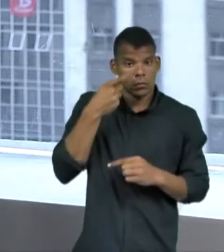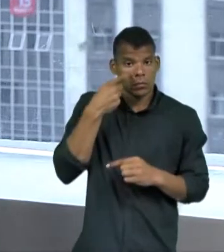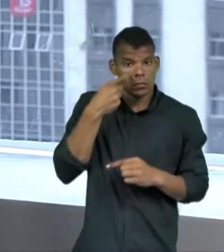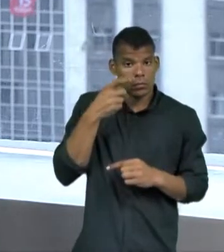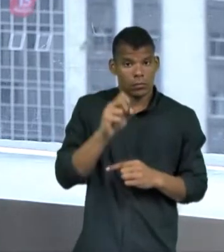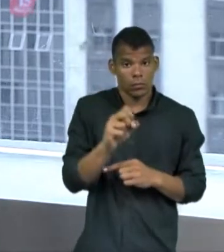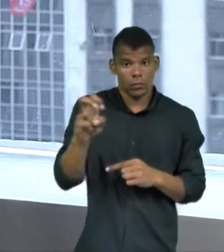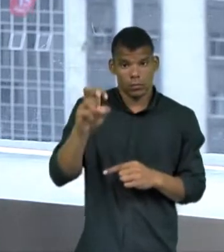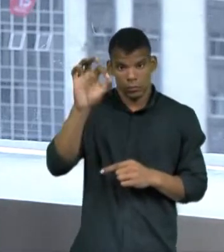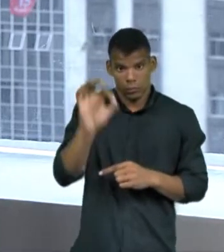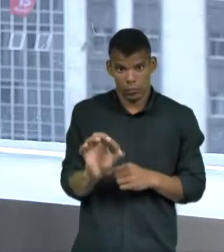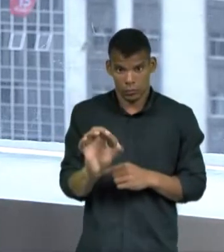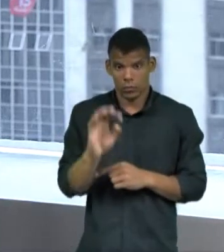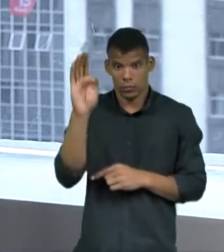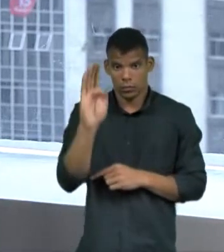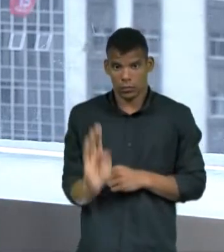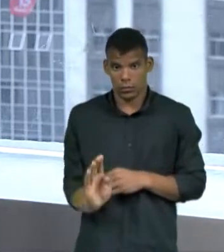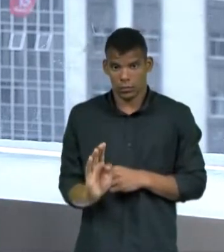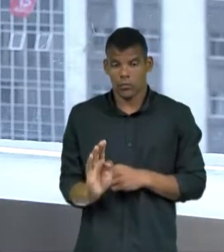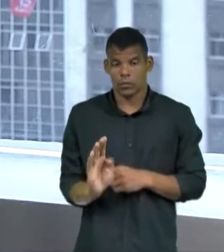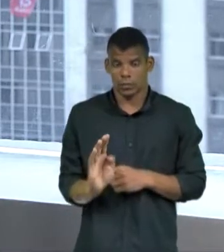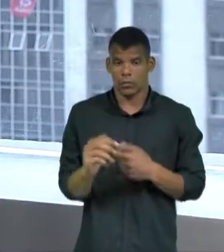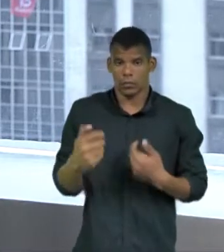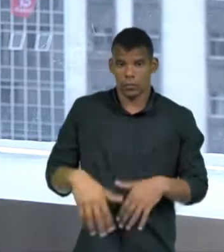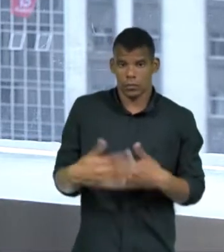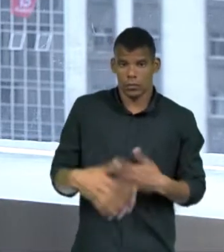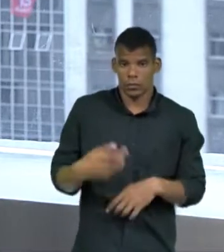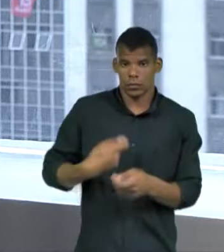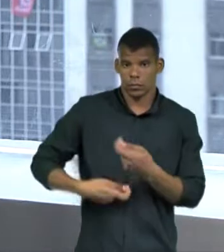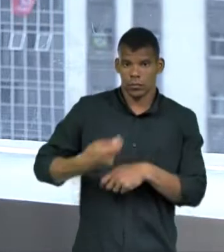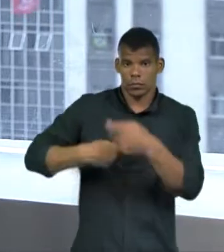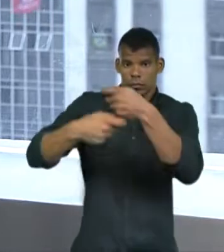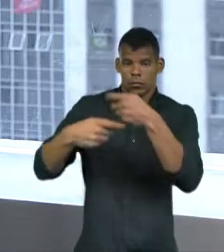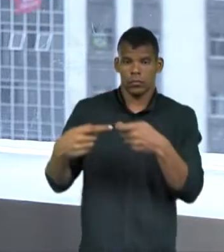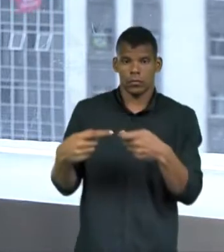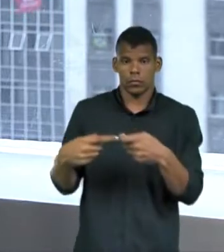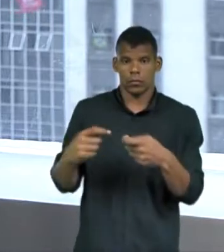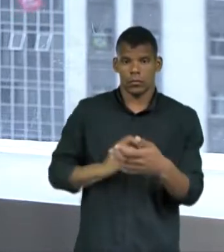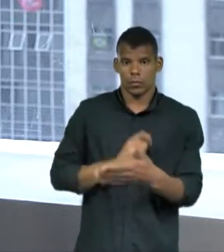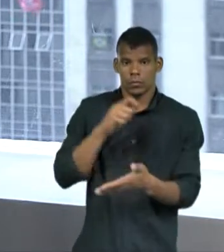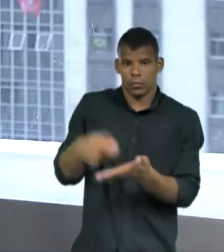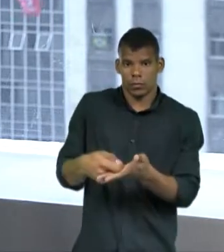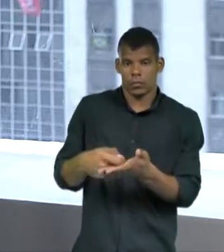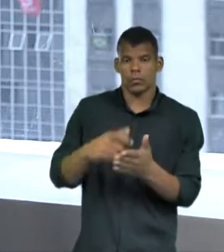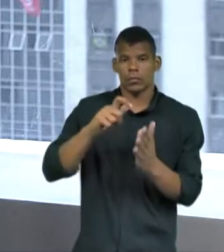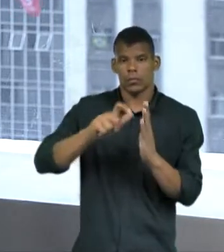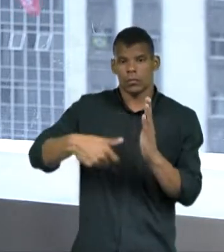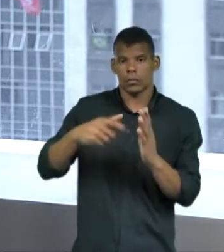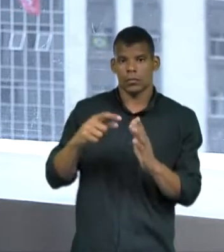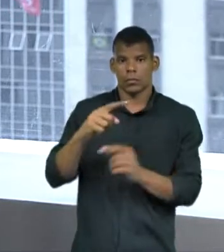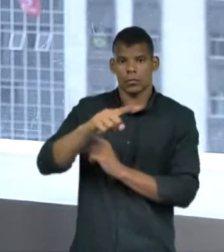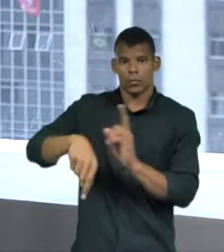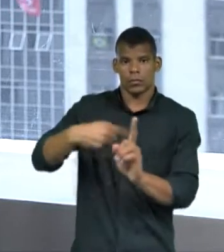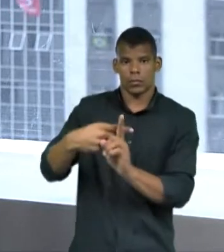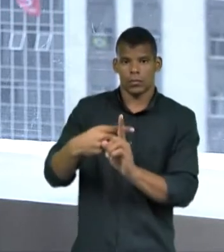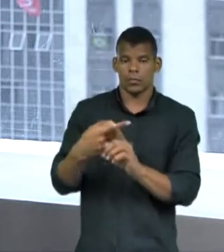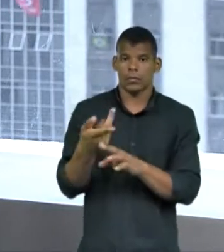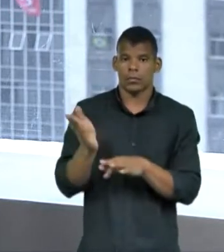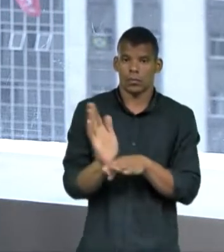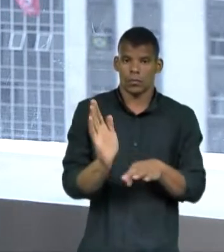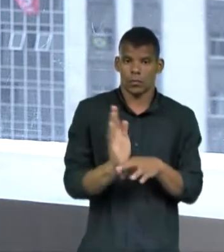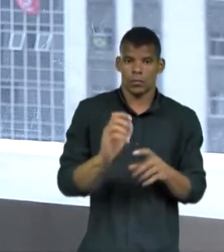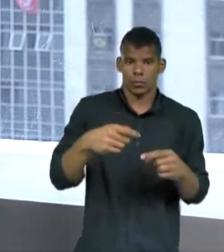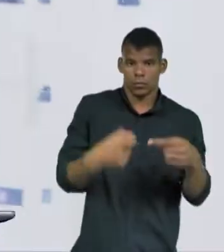85% dos brasileiros, grandes fortunas devem pagar mais impostos para financiar políticas